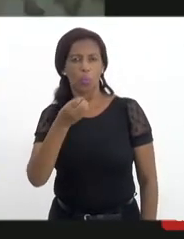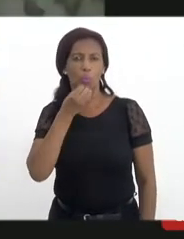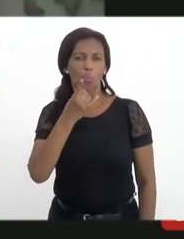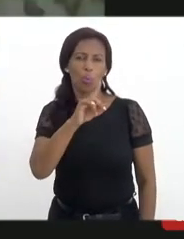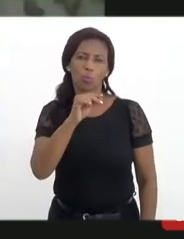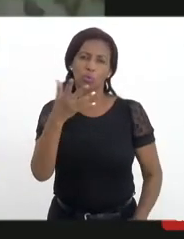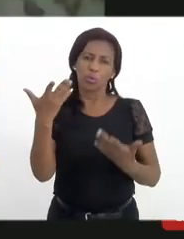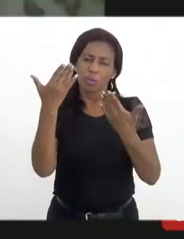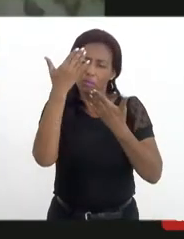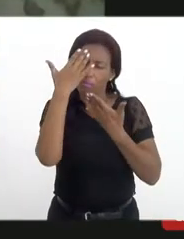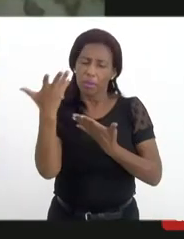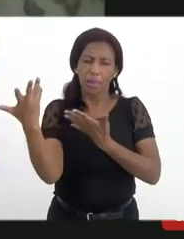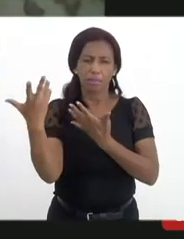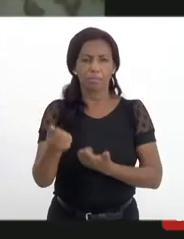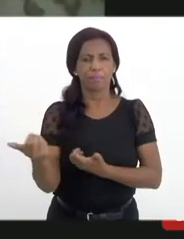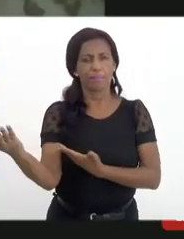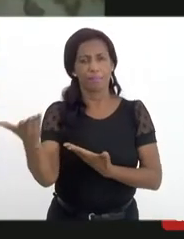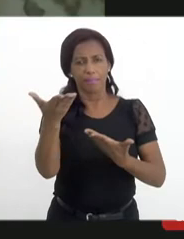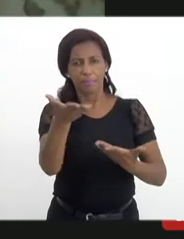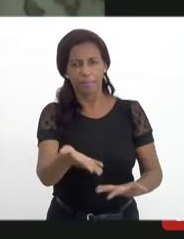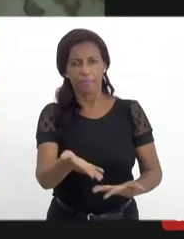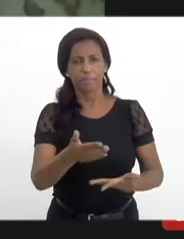convite. A palavra está com o senhor.